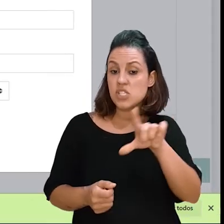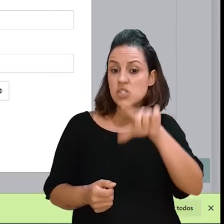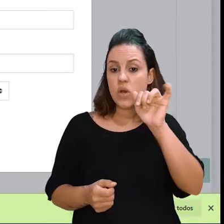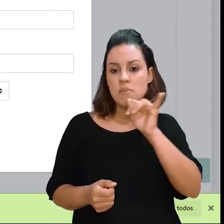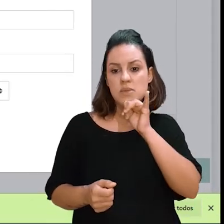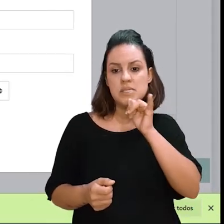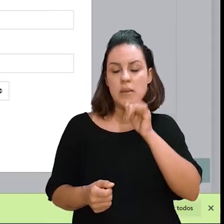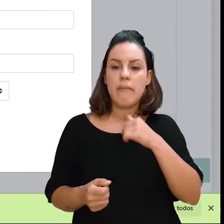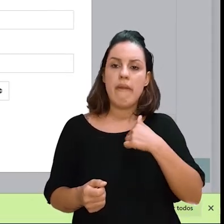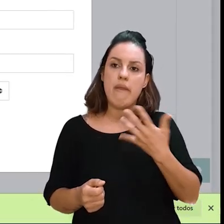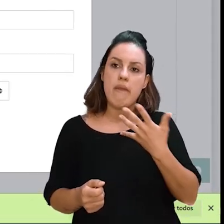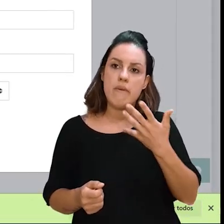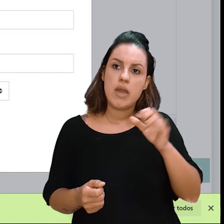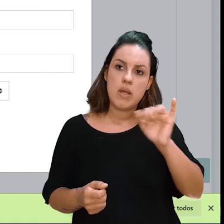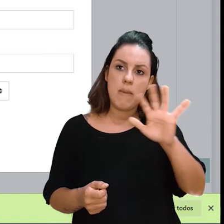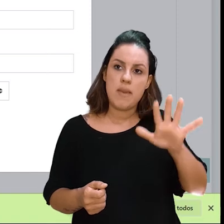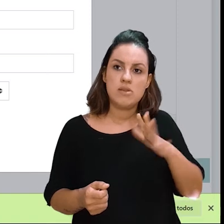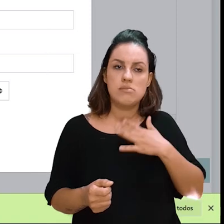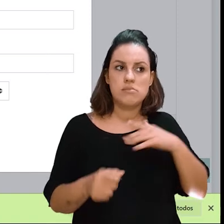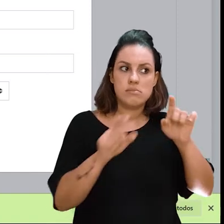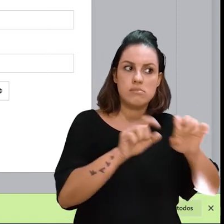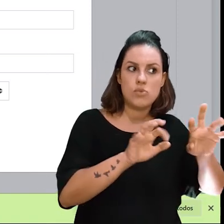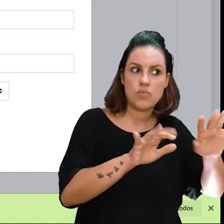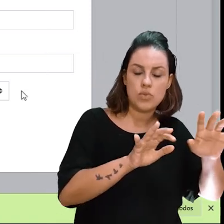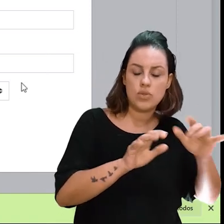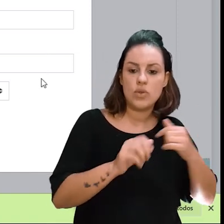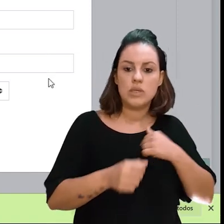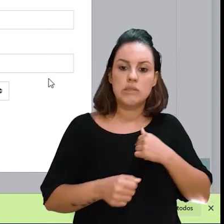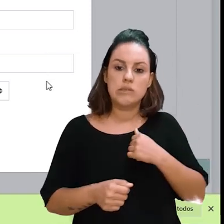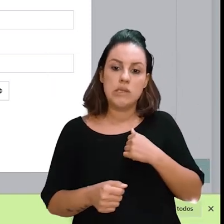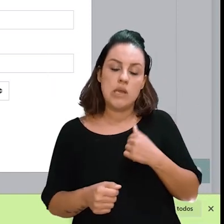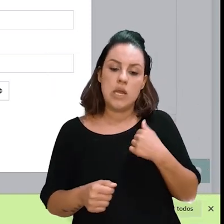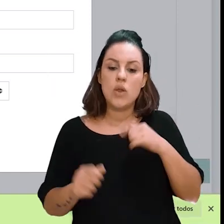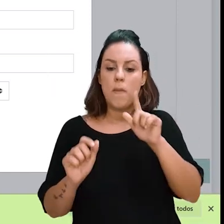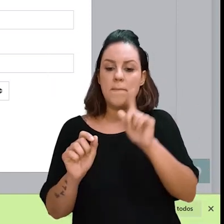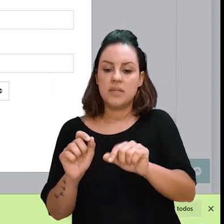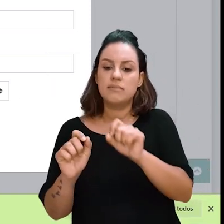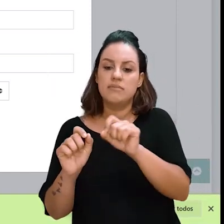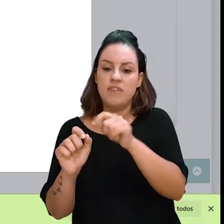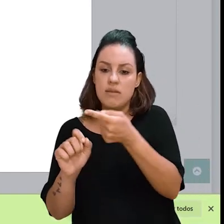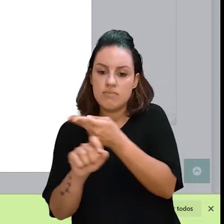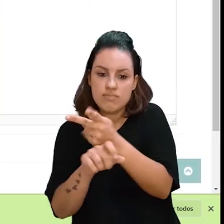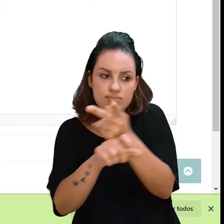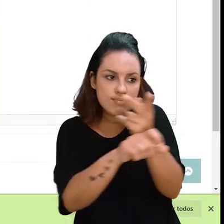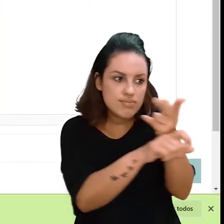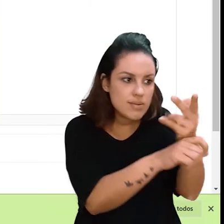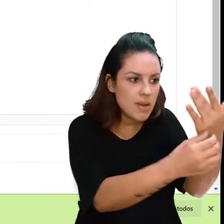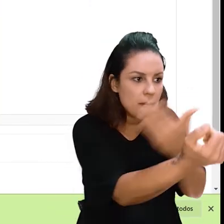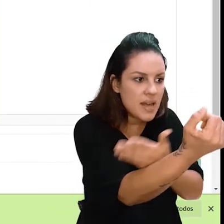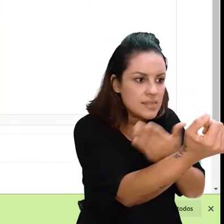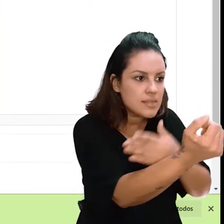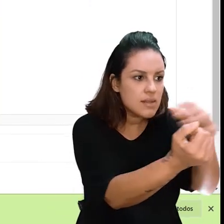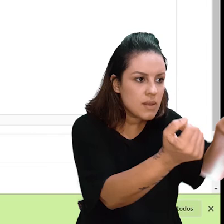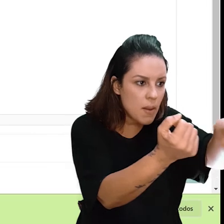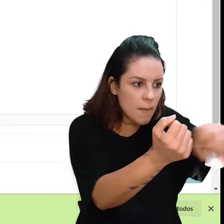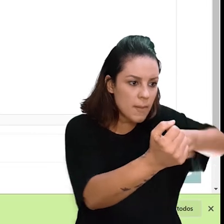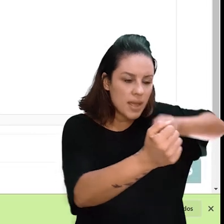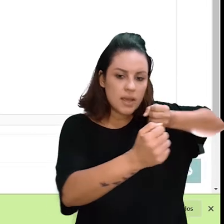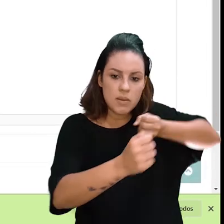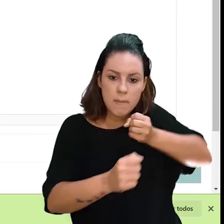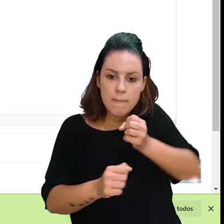colocar. Coloco isso aqui. Envio. Pronto.